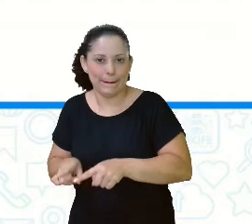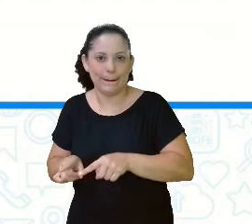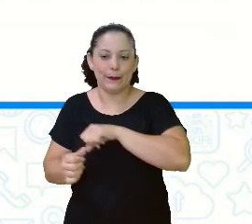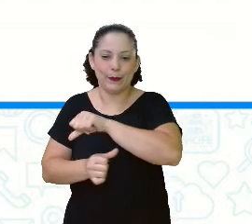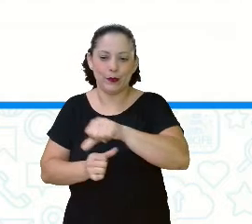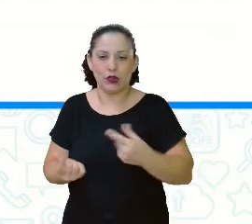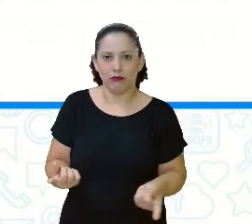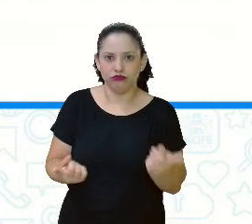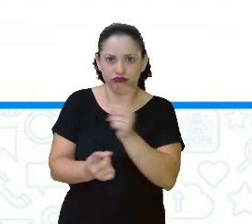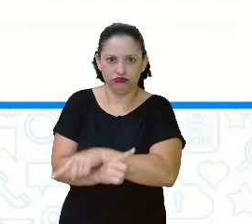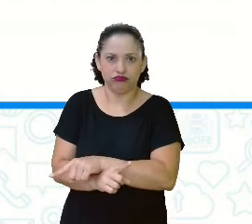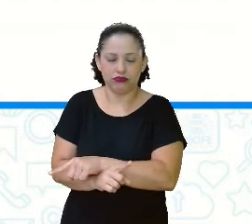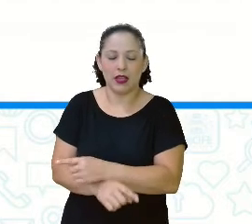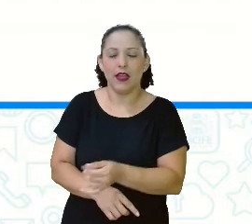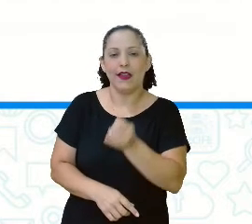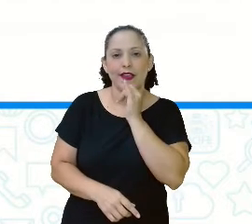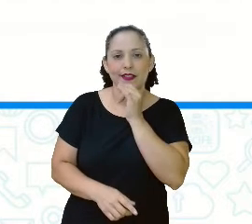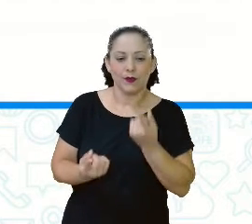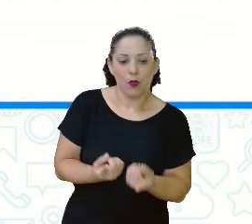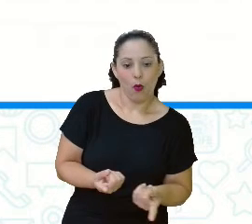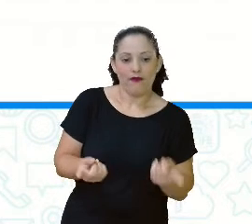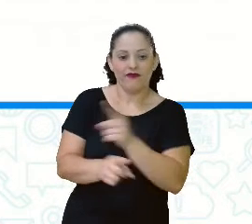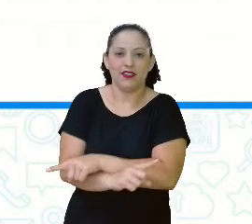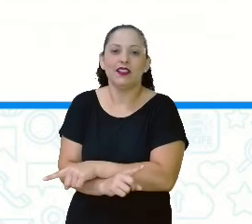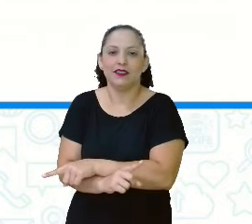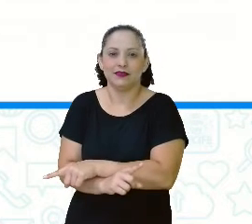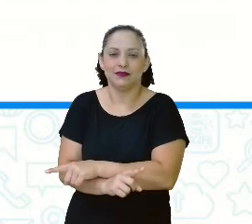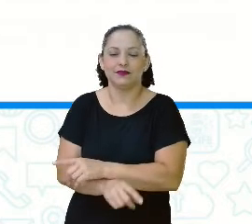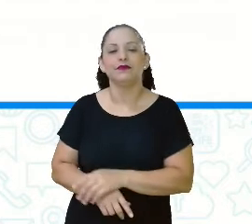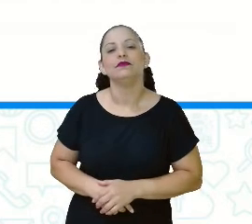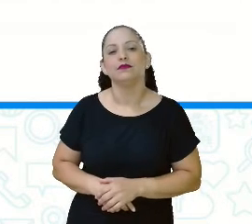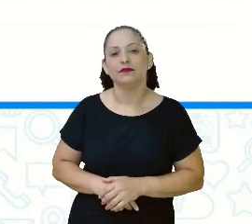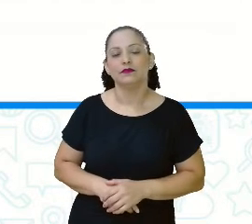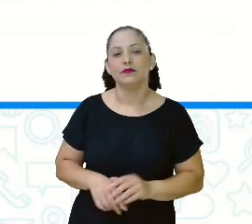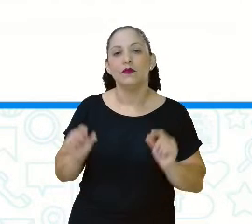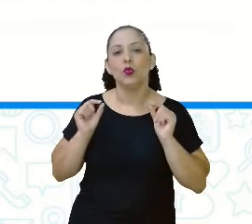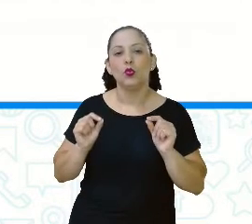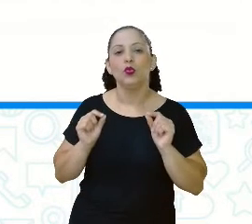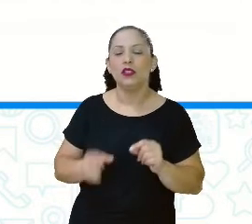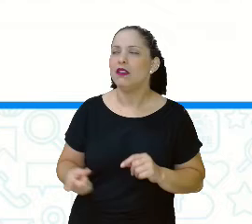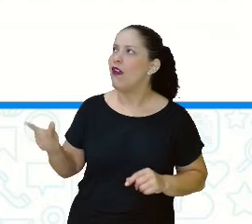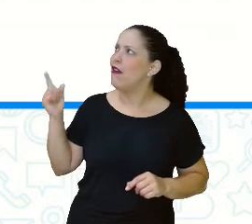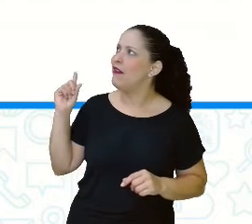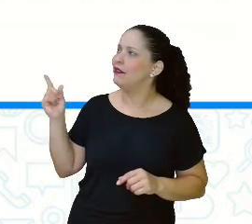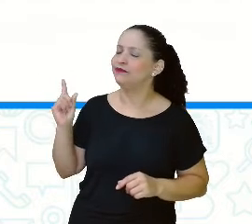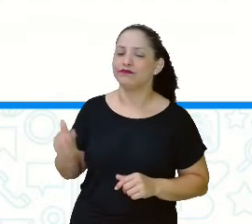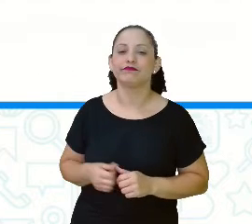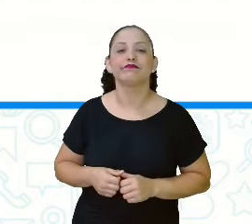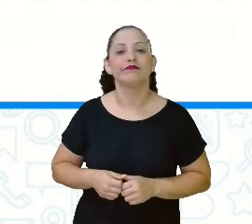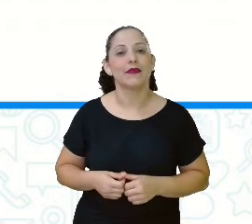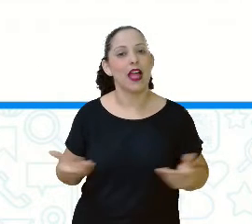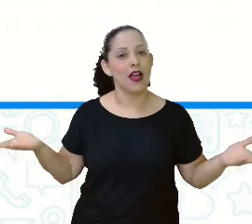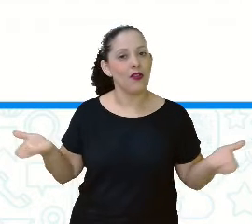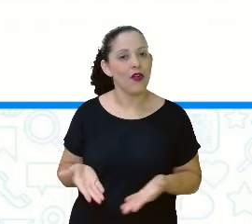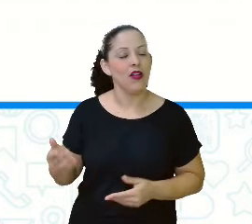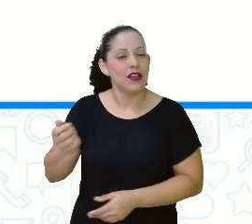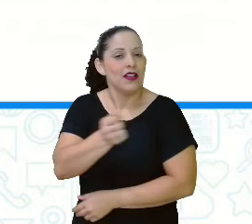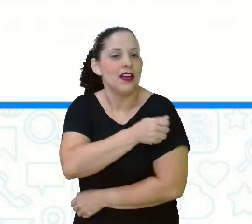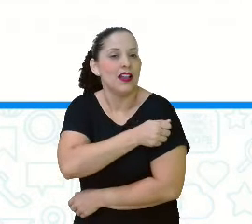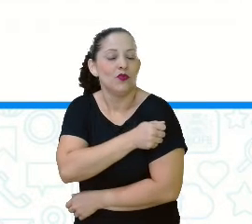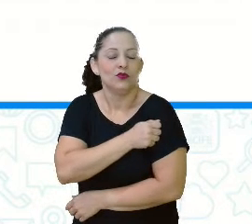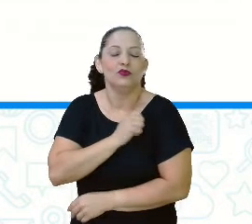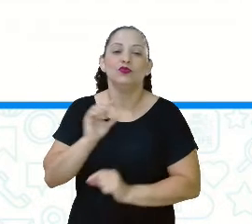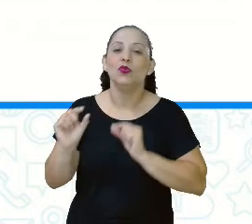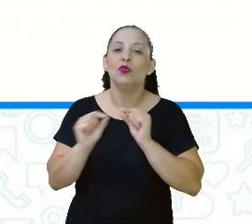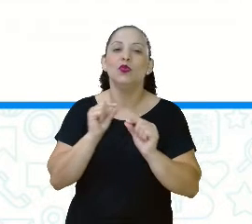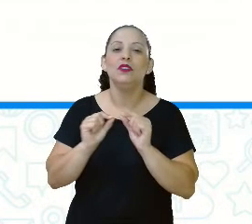Para outro. Ou seja, uma cambalhota. Uma virada. E aí, o que é que eles estão achando, professor? Será que eles estão gostando?